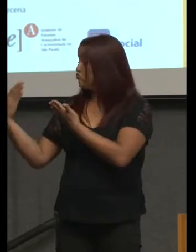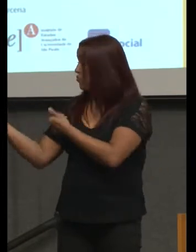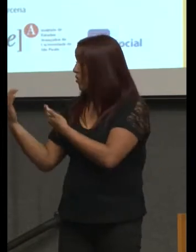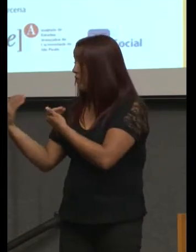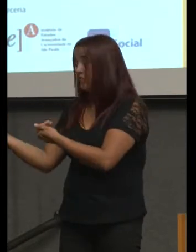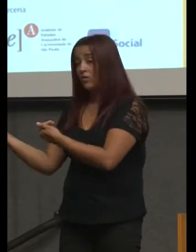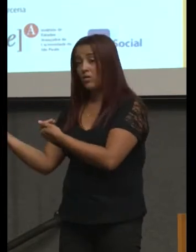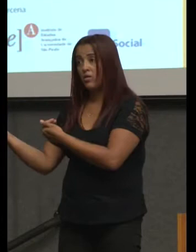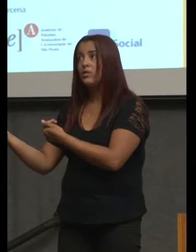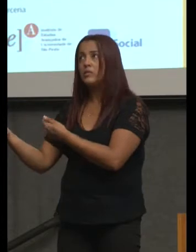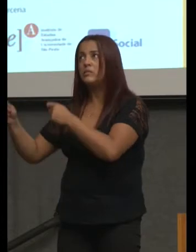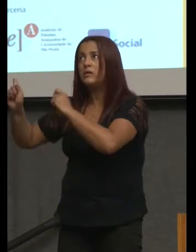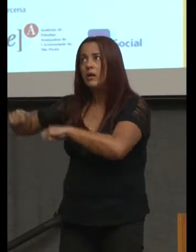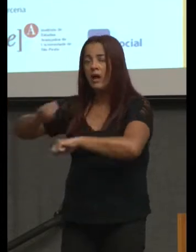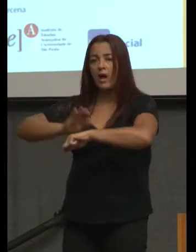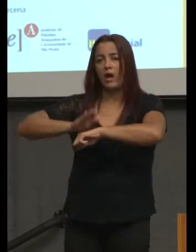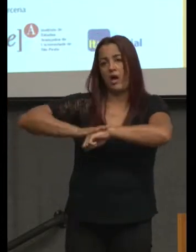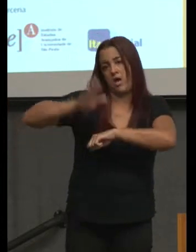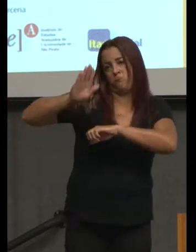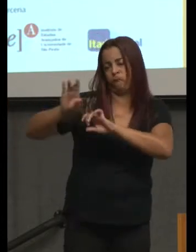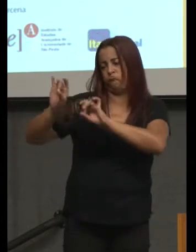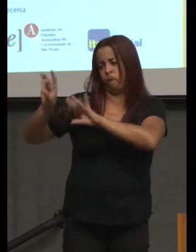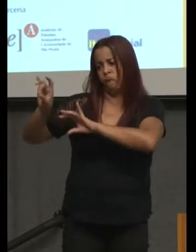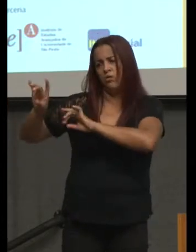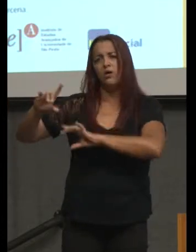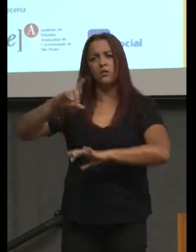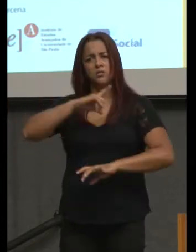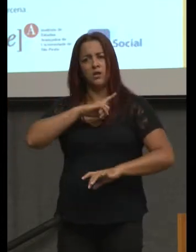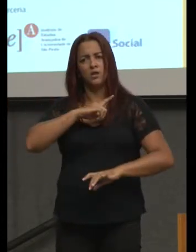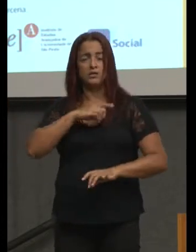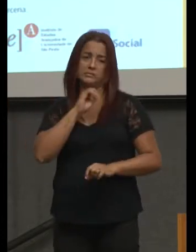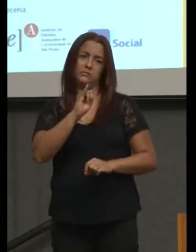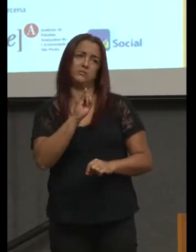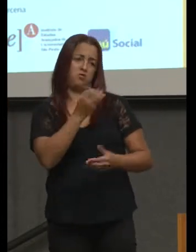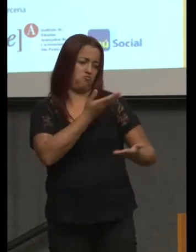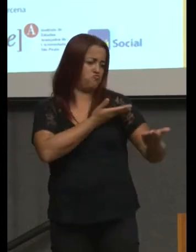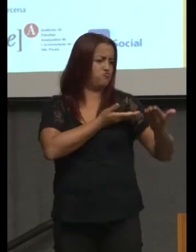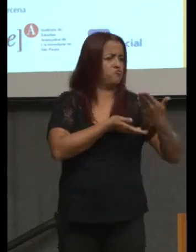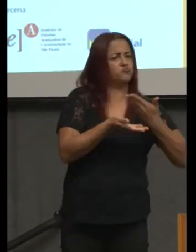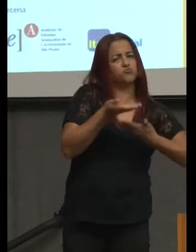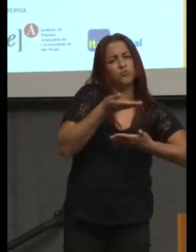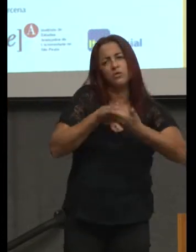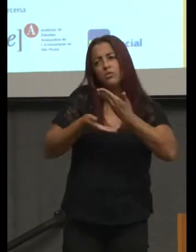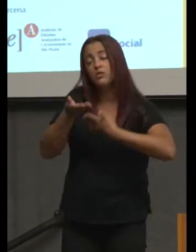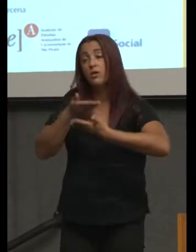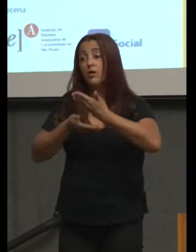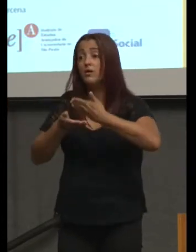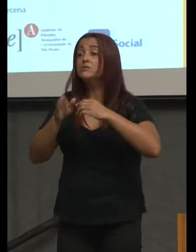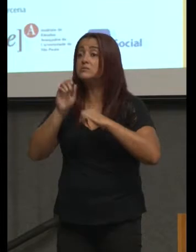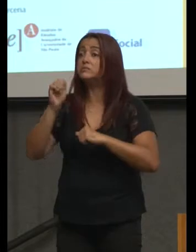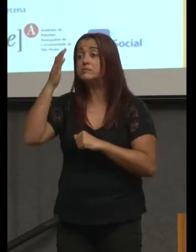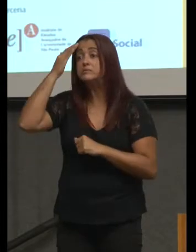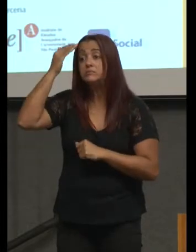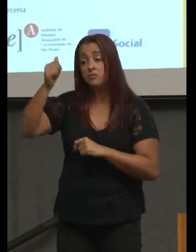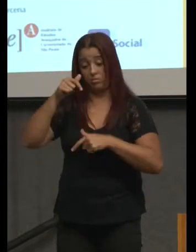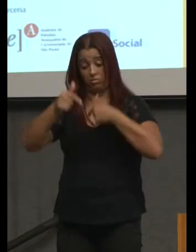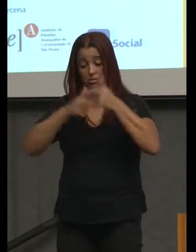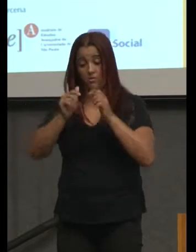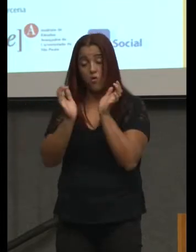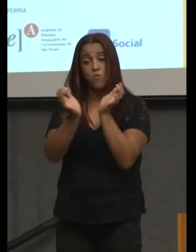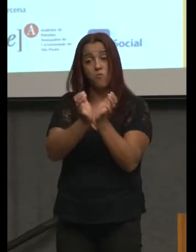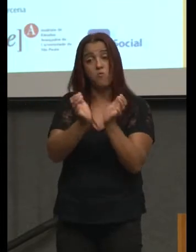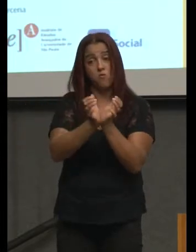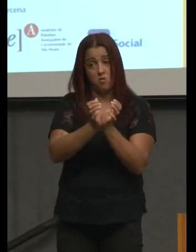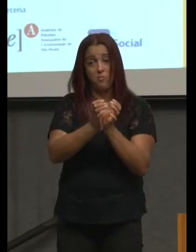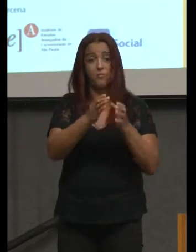autonomia, como é que a gente avalia se ele é solidário, se ele sabe trabalhar em grupo, se